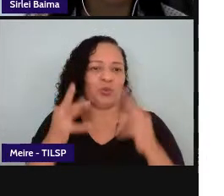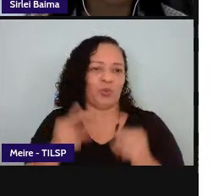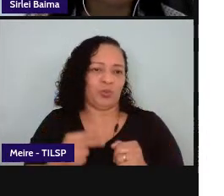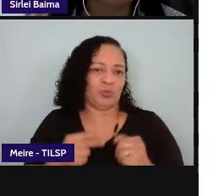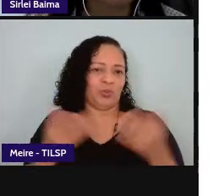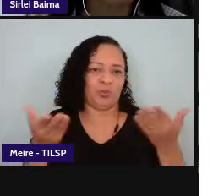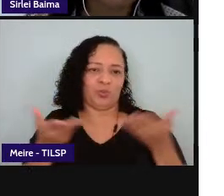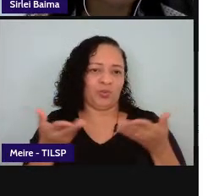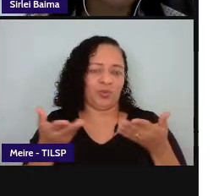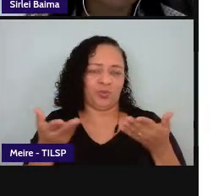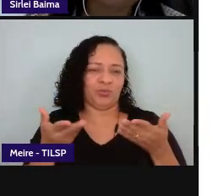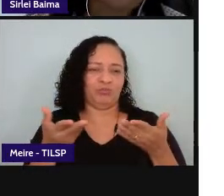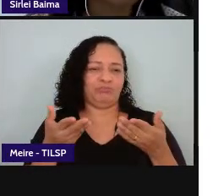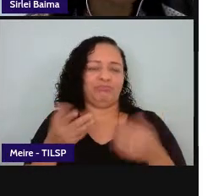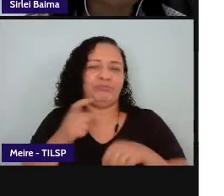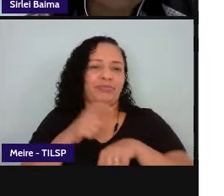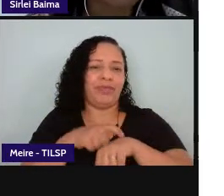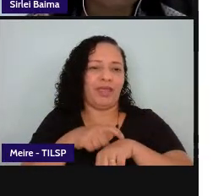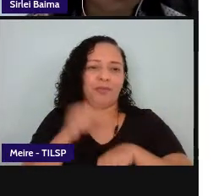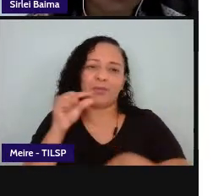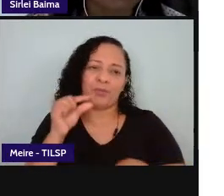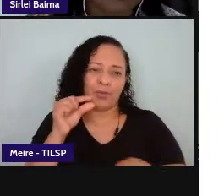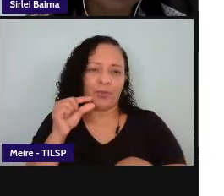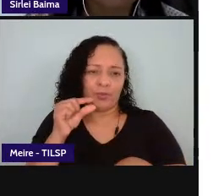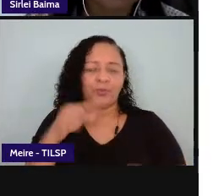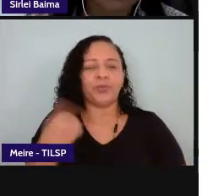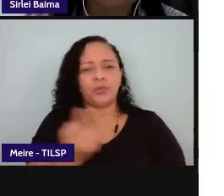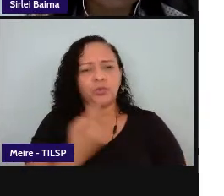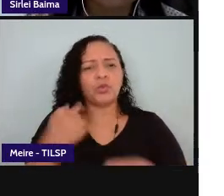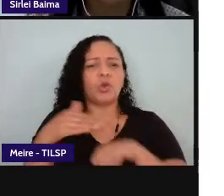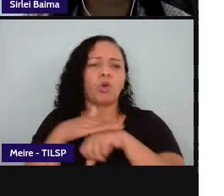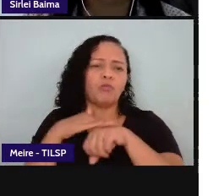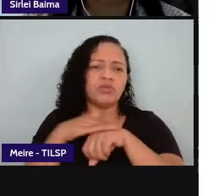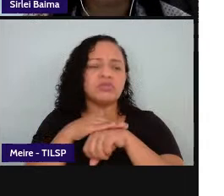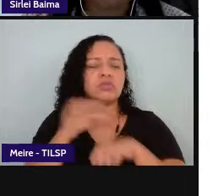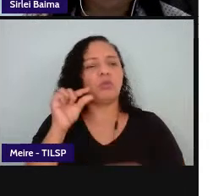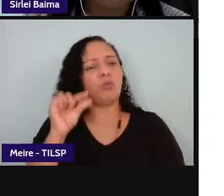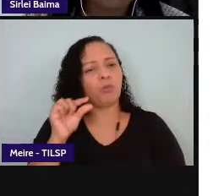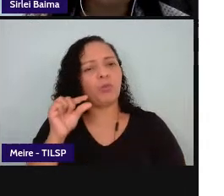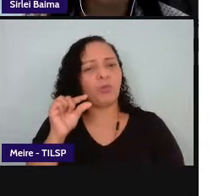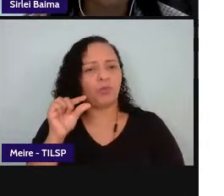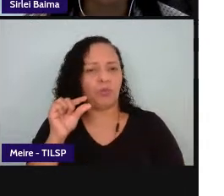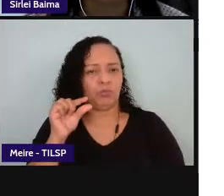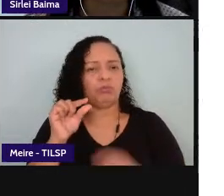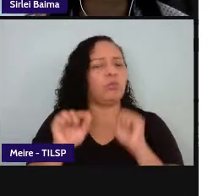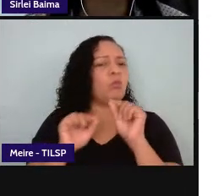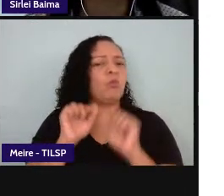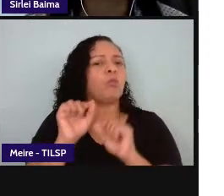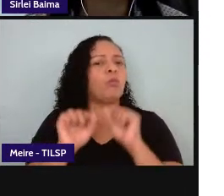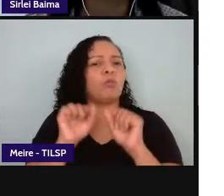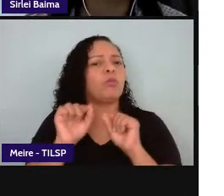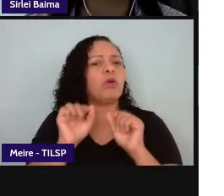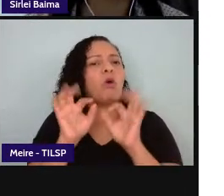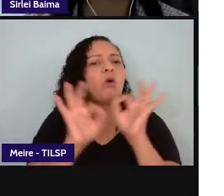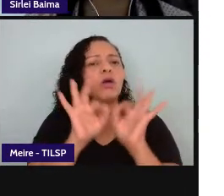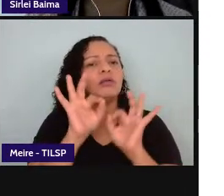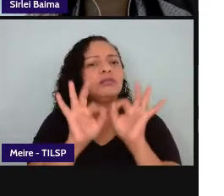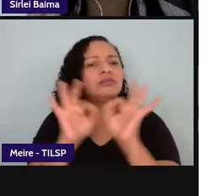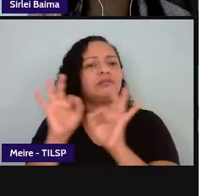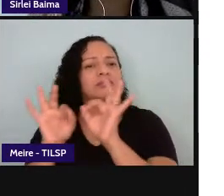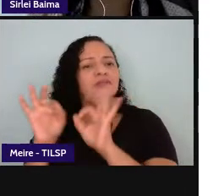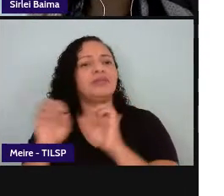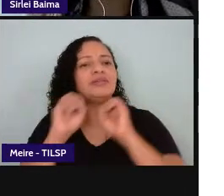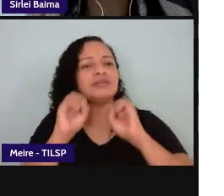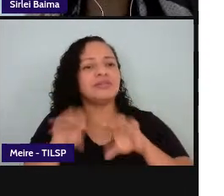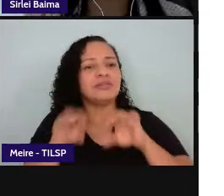num curto espaço de tempo mas vamos conversar um pouco sobre o que vem organizando esse ensino de língua